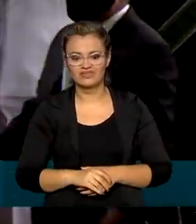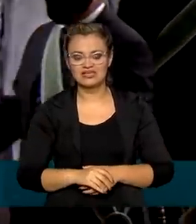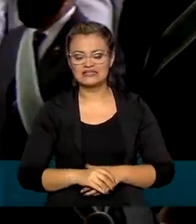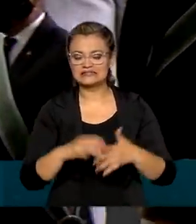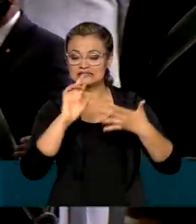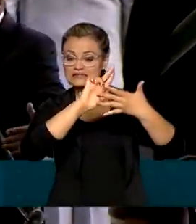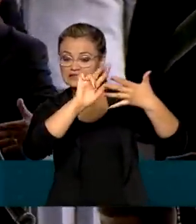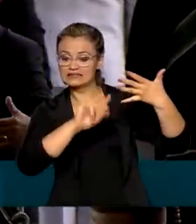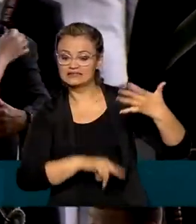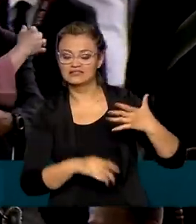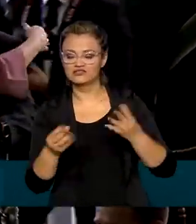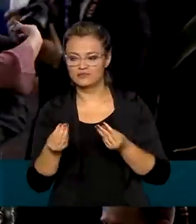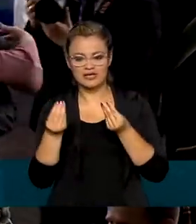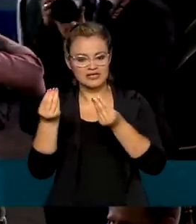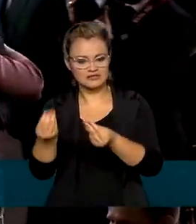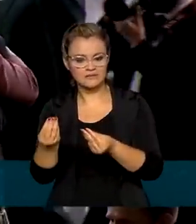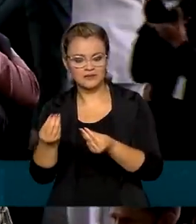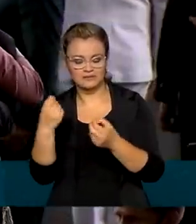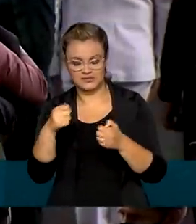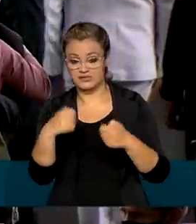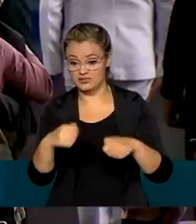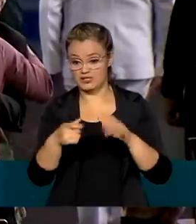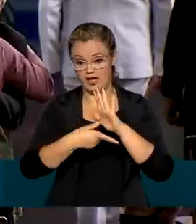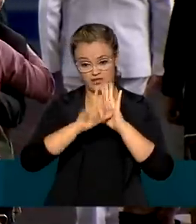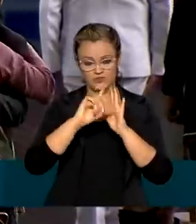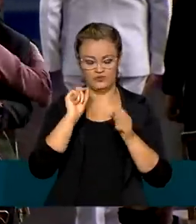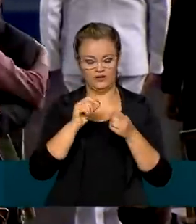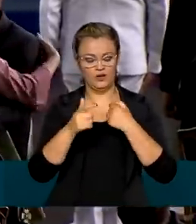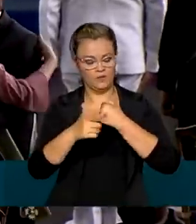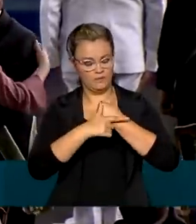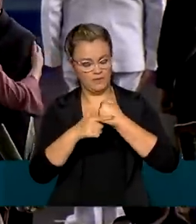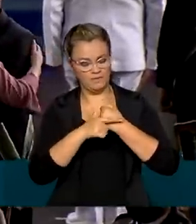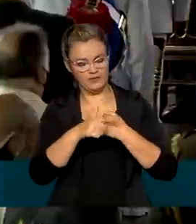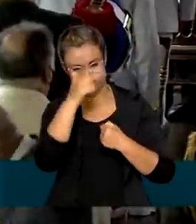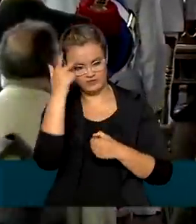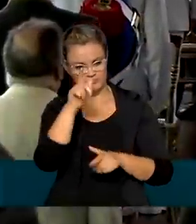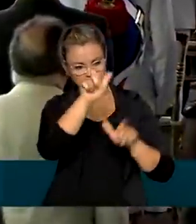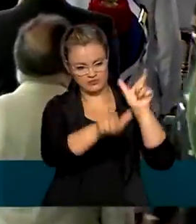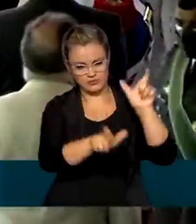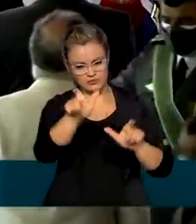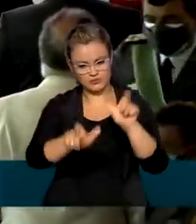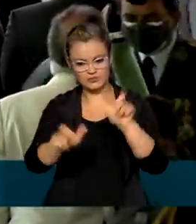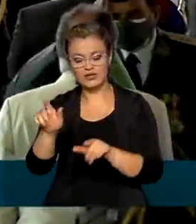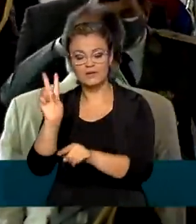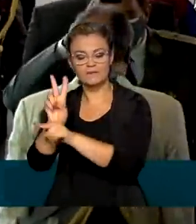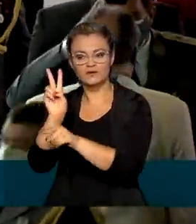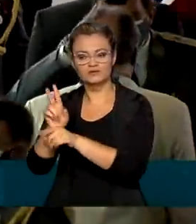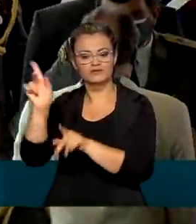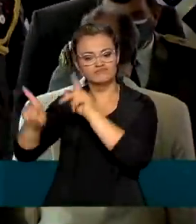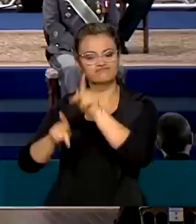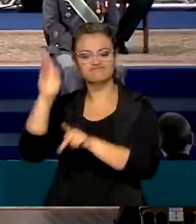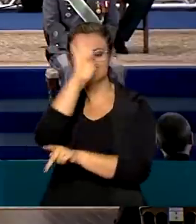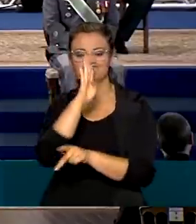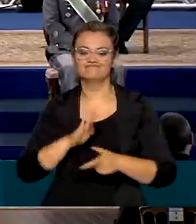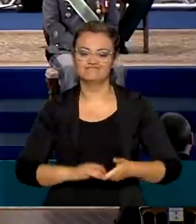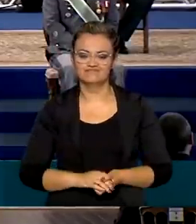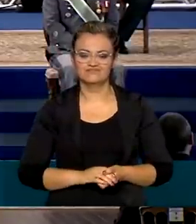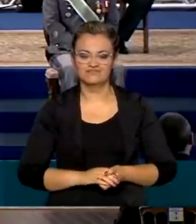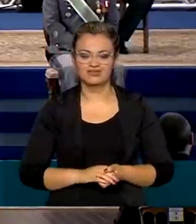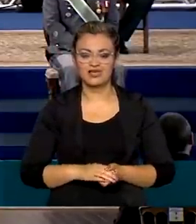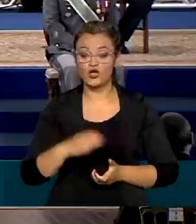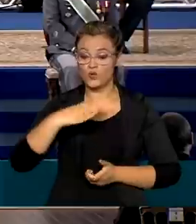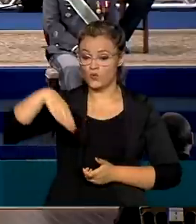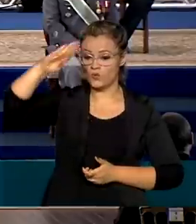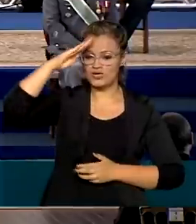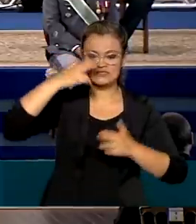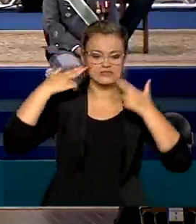critérios para o recebimento, estão o papel desempenhado pelas personalidades em proteger o povo brasileiro. O Exército